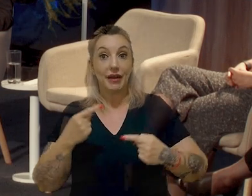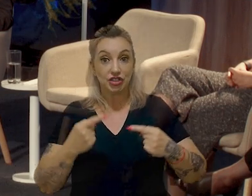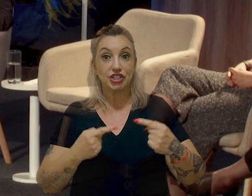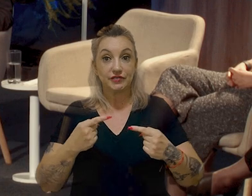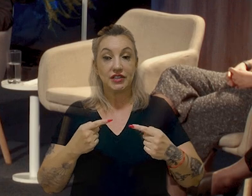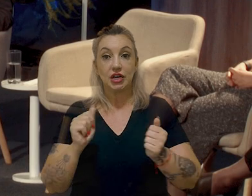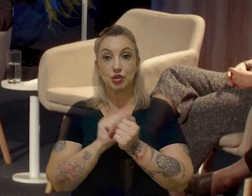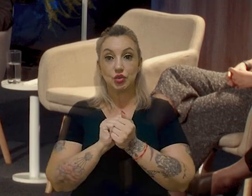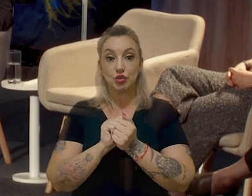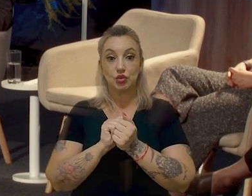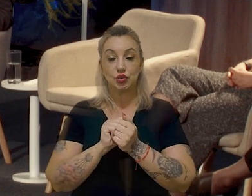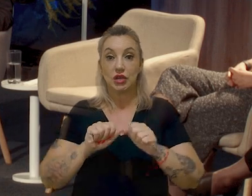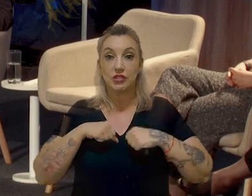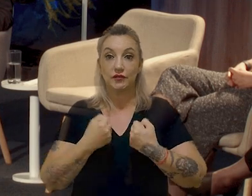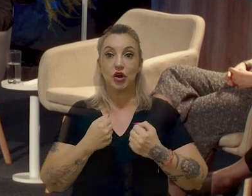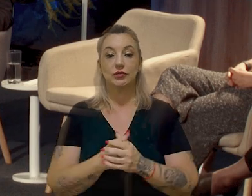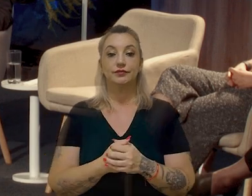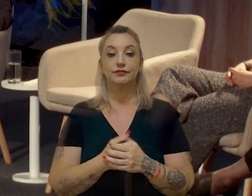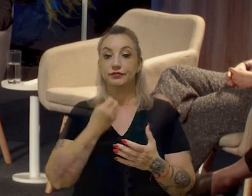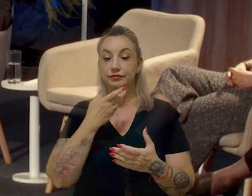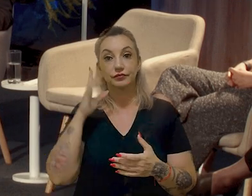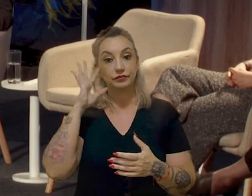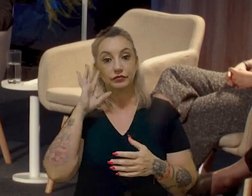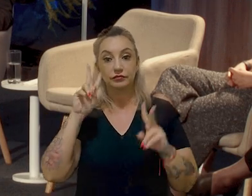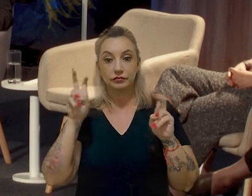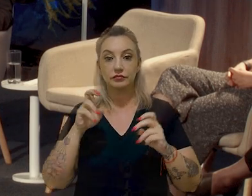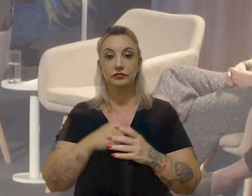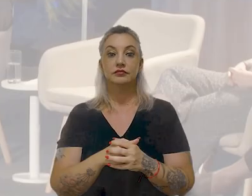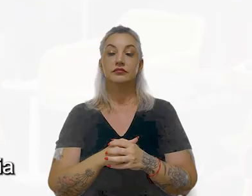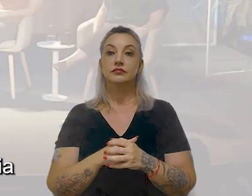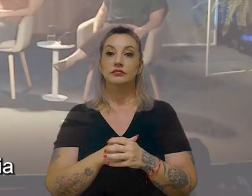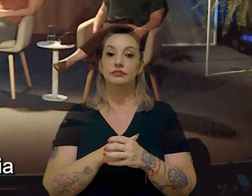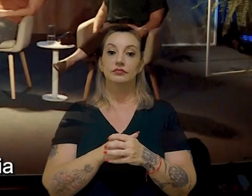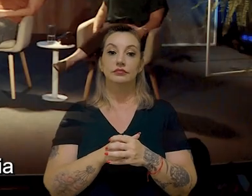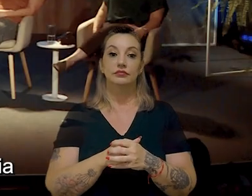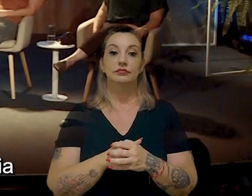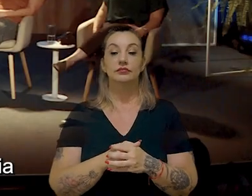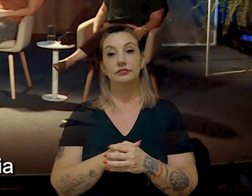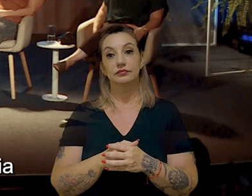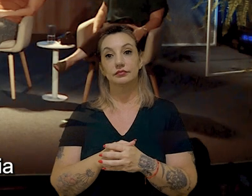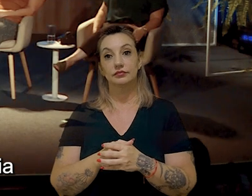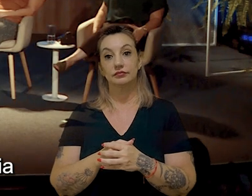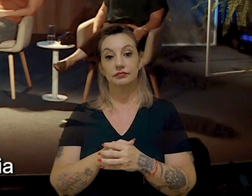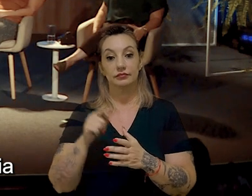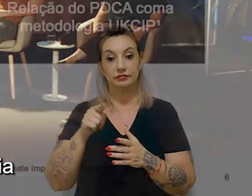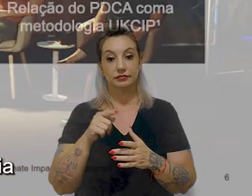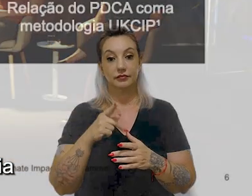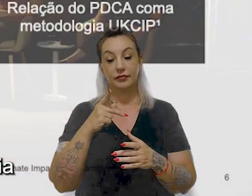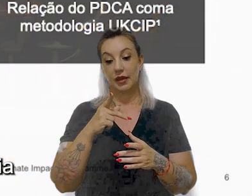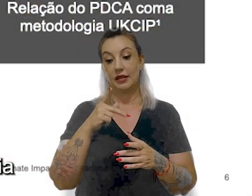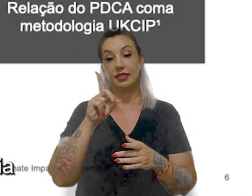associada a esses esforços todos. É bom refletir sobre isso. E nesse PDCA, nós temos